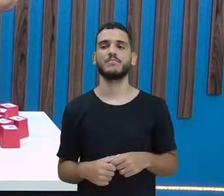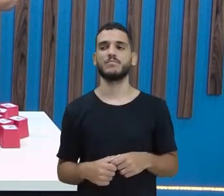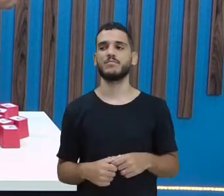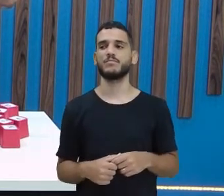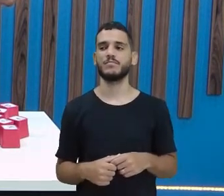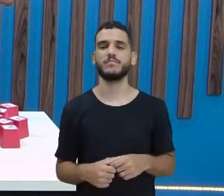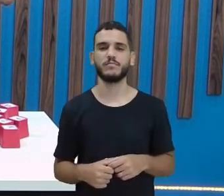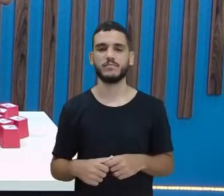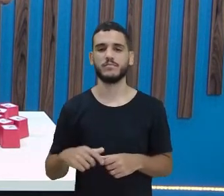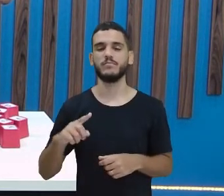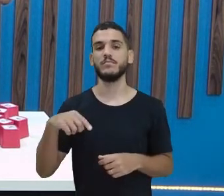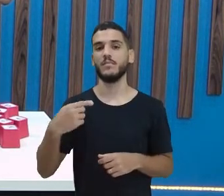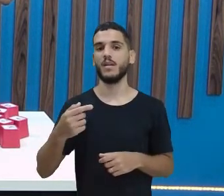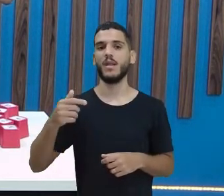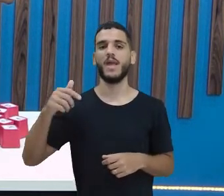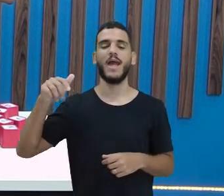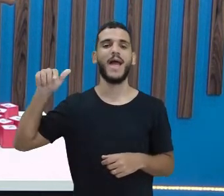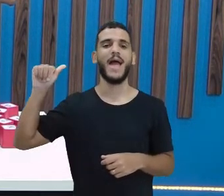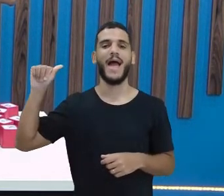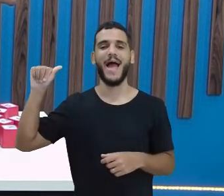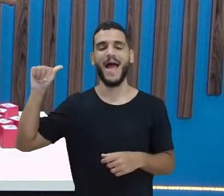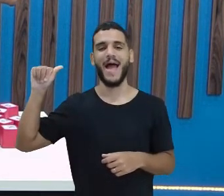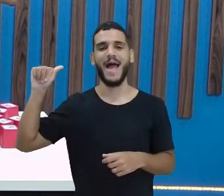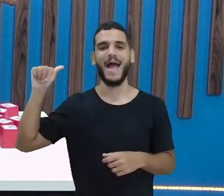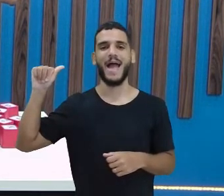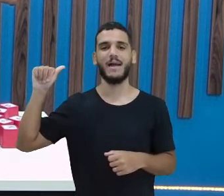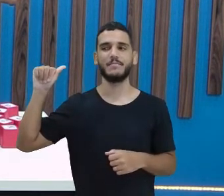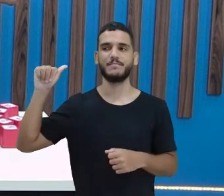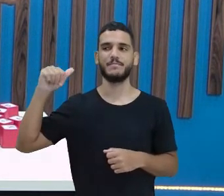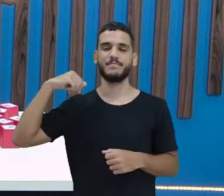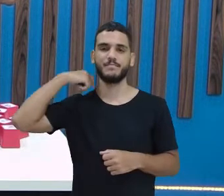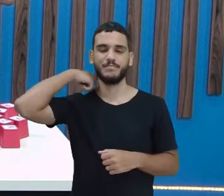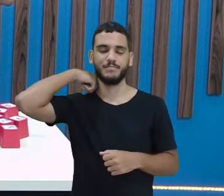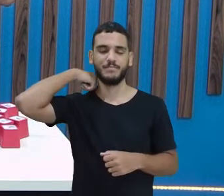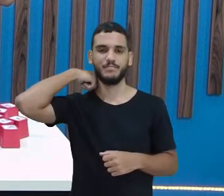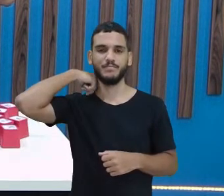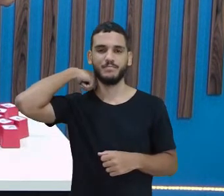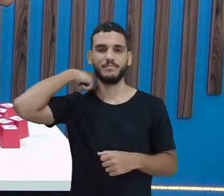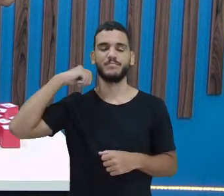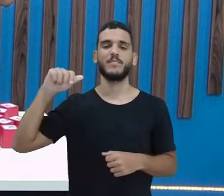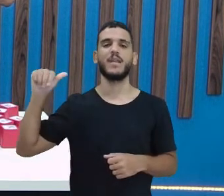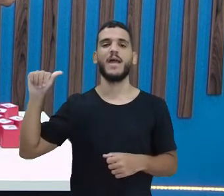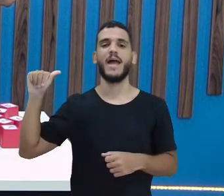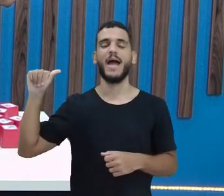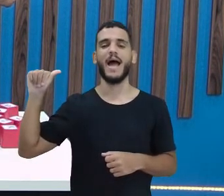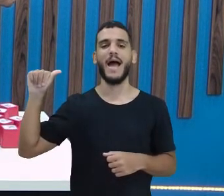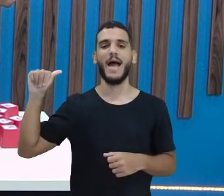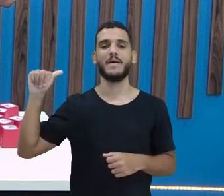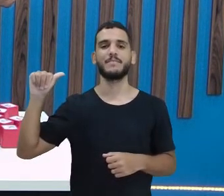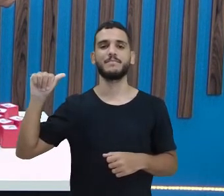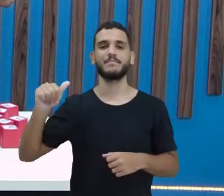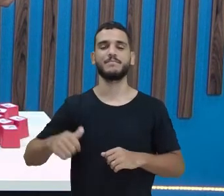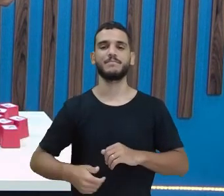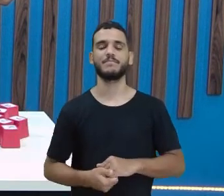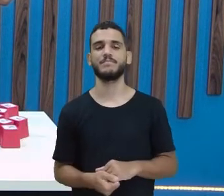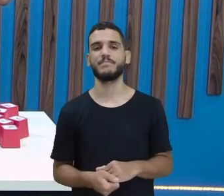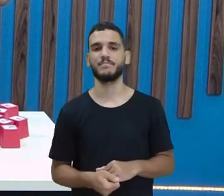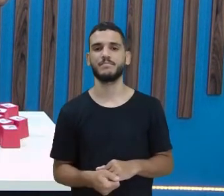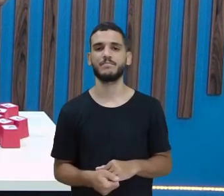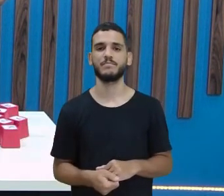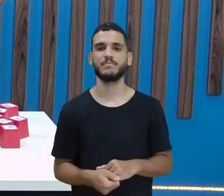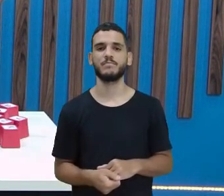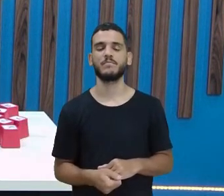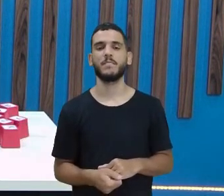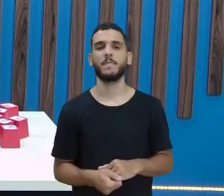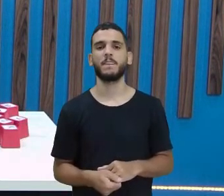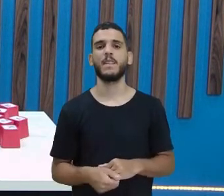a letra A. Percebeu que eu abro mais a boca na hora que eu falo as vogais? É por